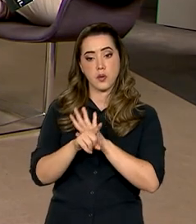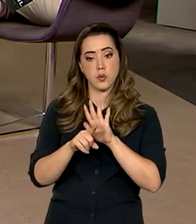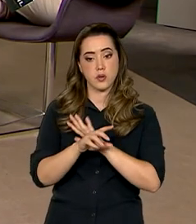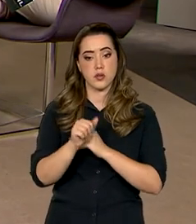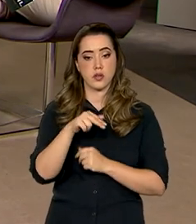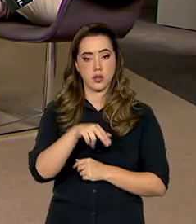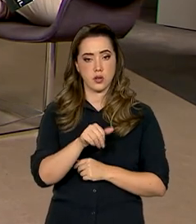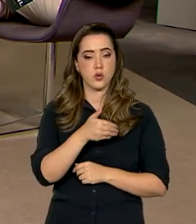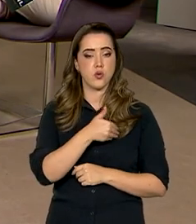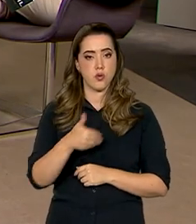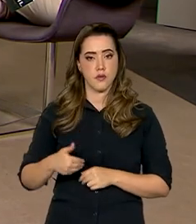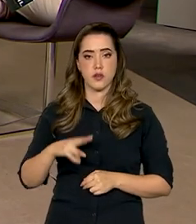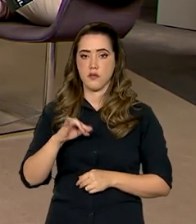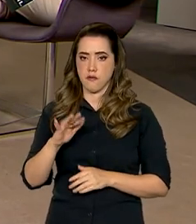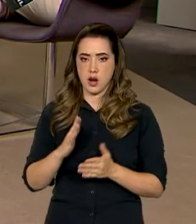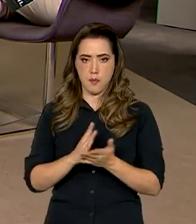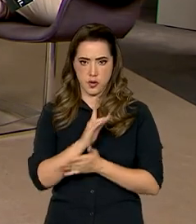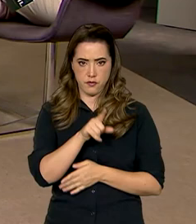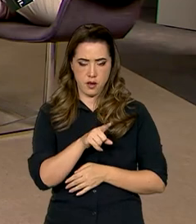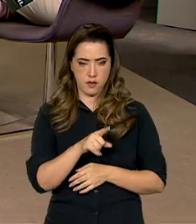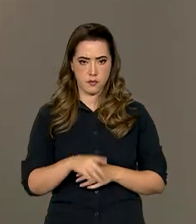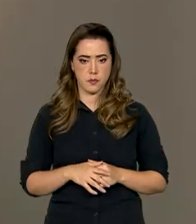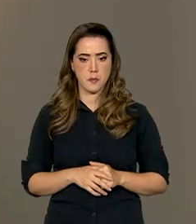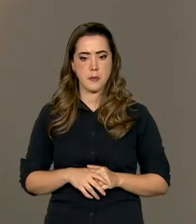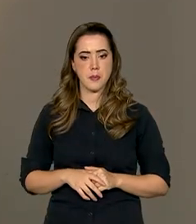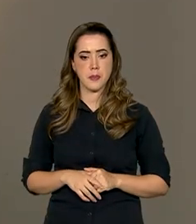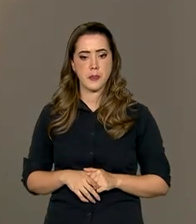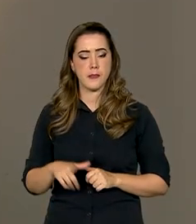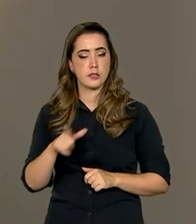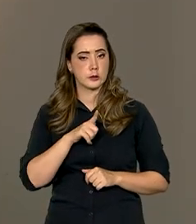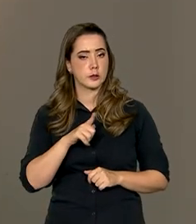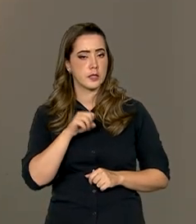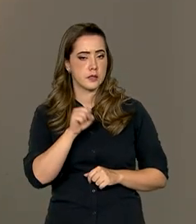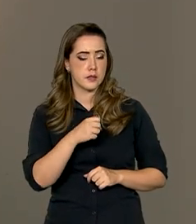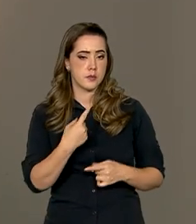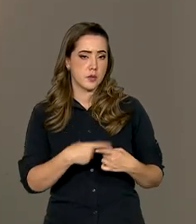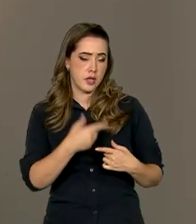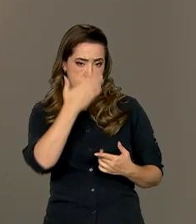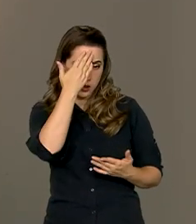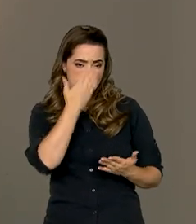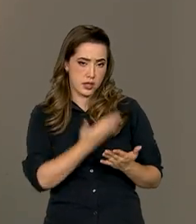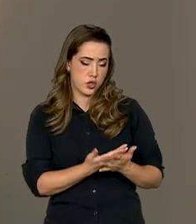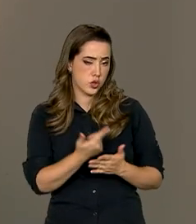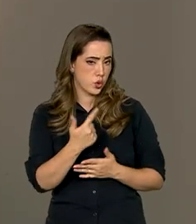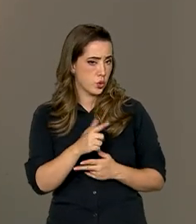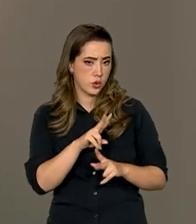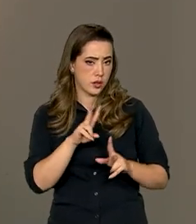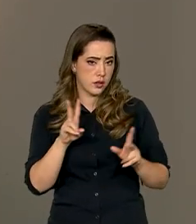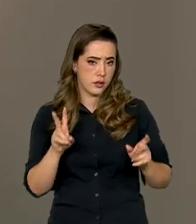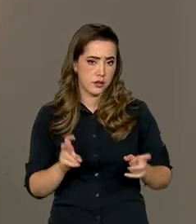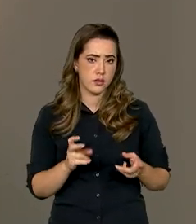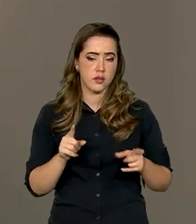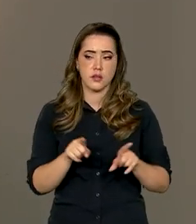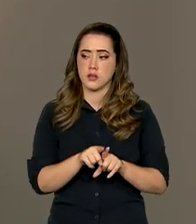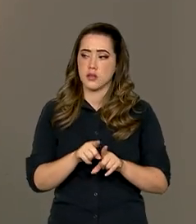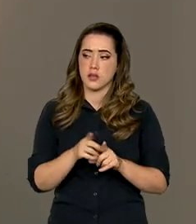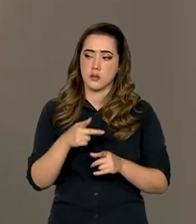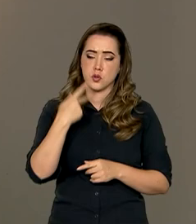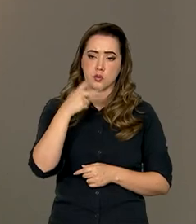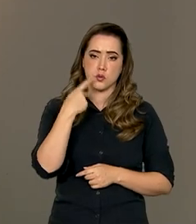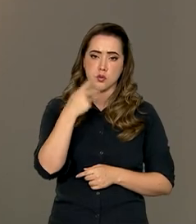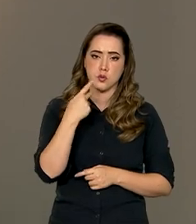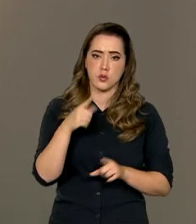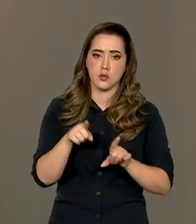de aprovar essa medida no Congresso? porque, sim, eu acredito que não existe aí uma questão política envolvida.